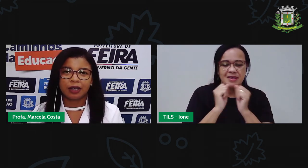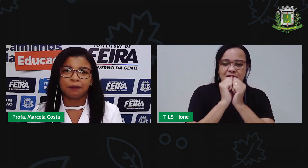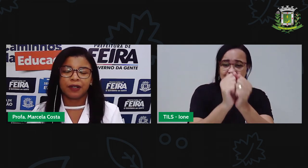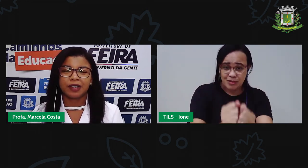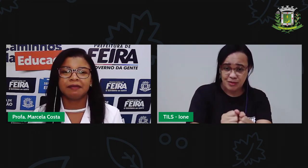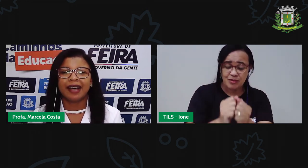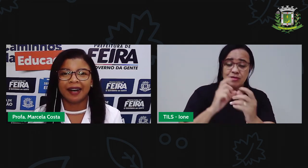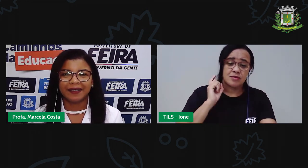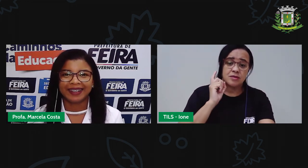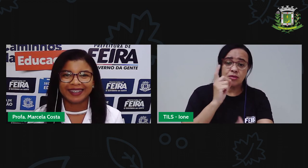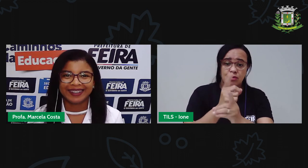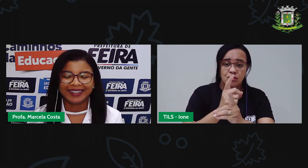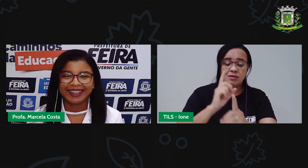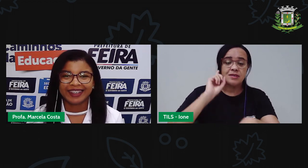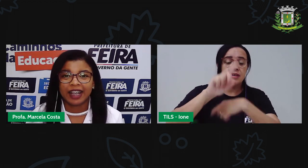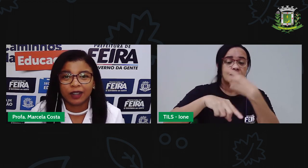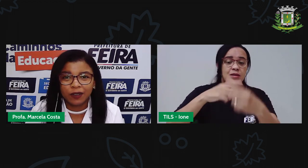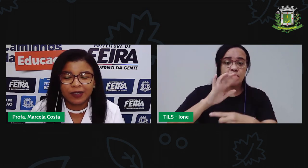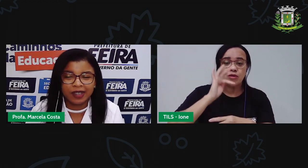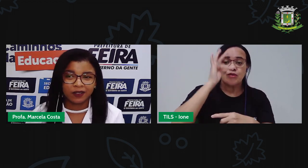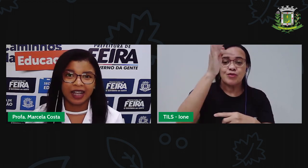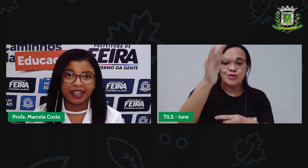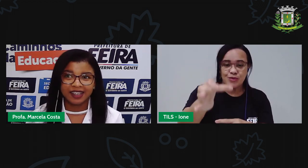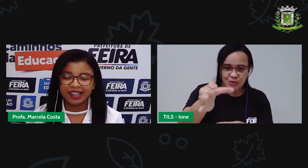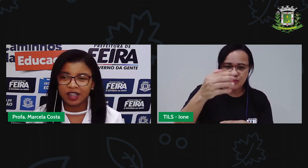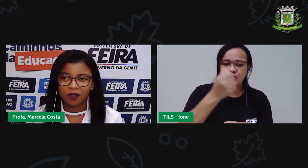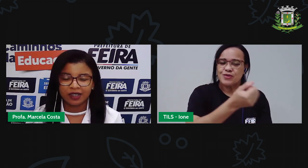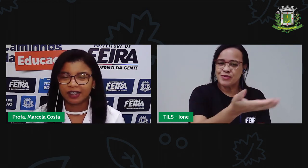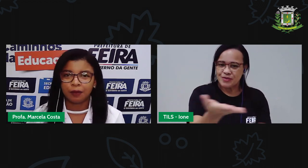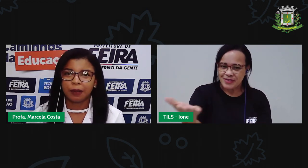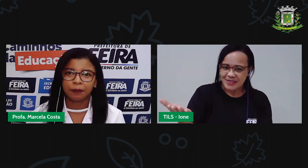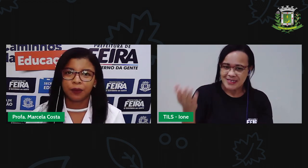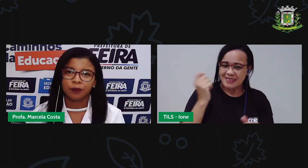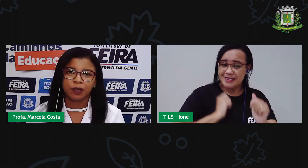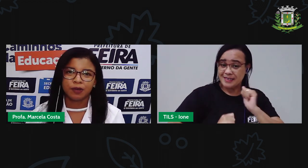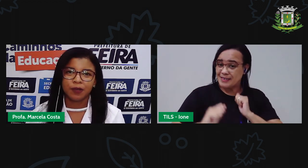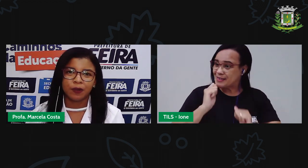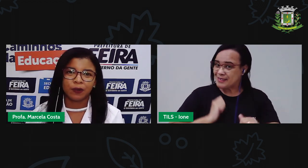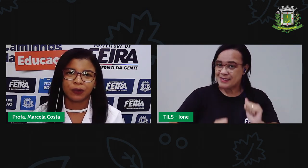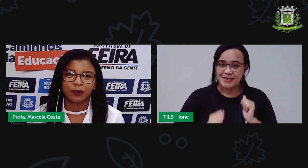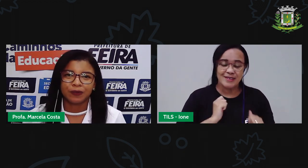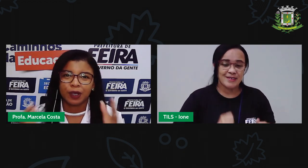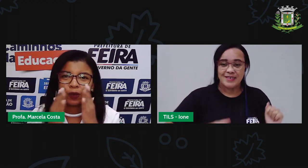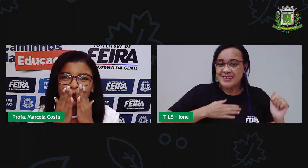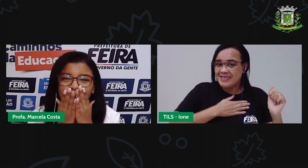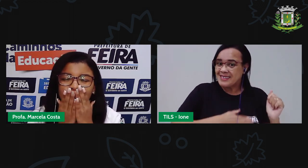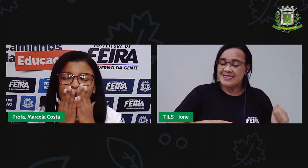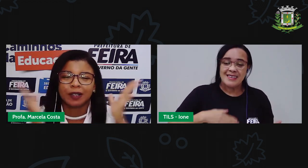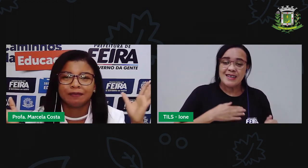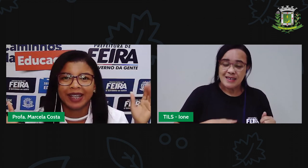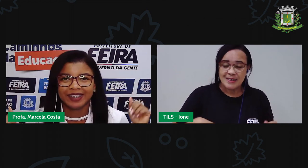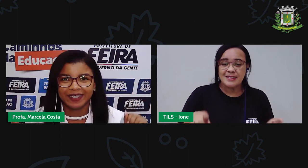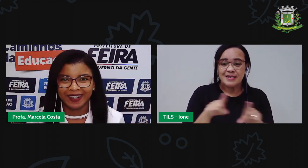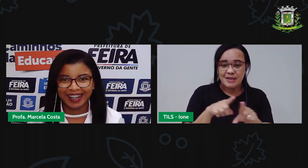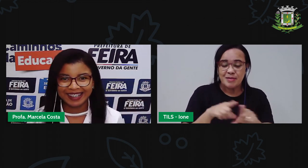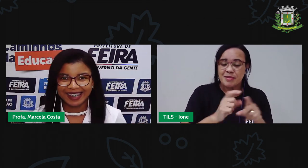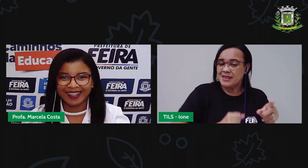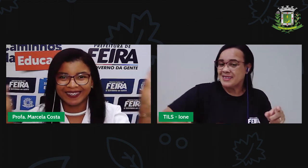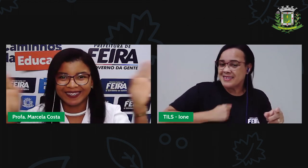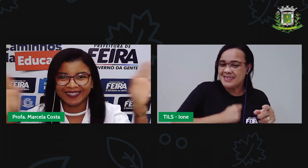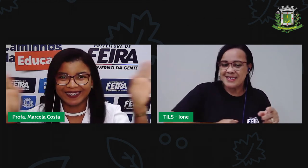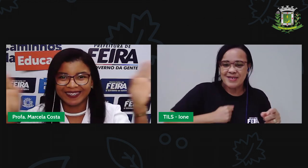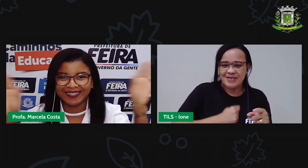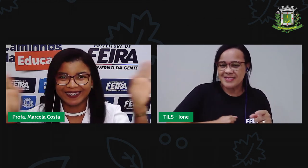encontramos na próxima aula. Já estou com saudade, ansiosa já para o próximo encontro. Beijo no